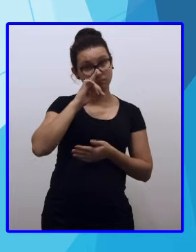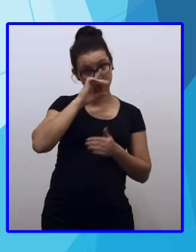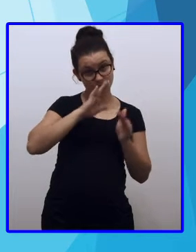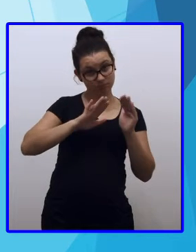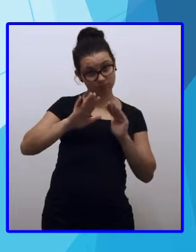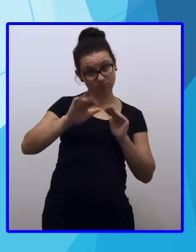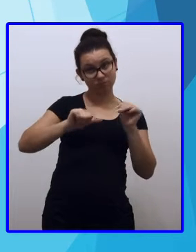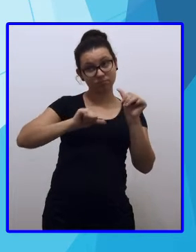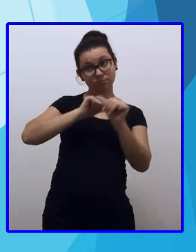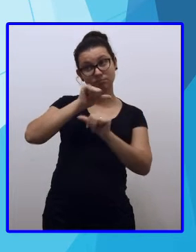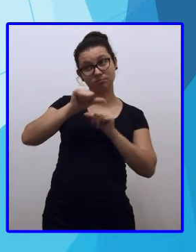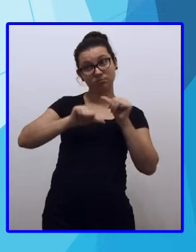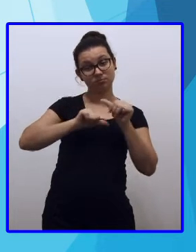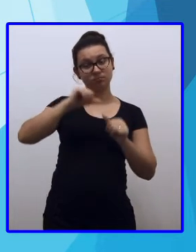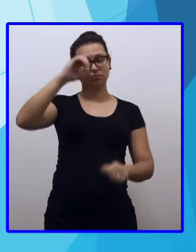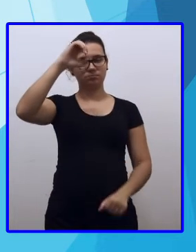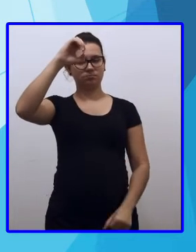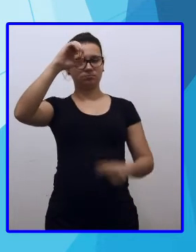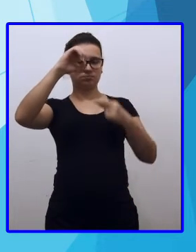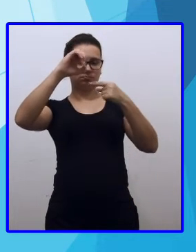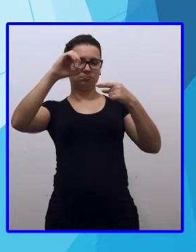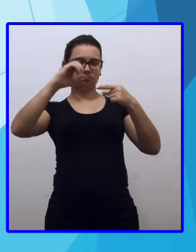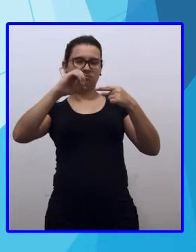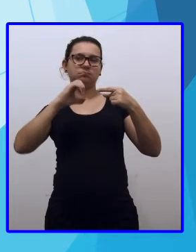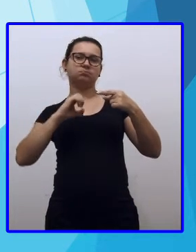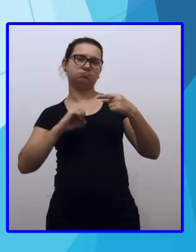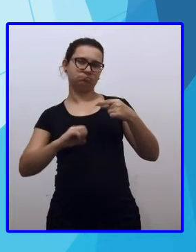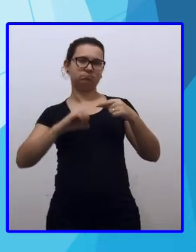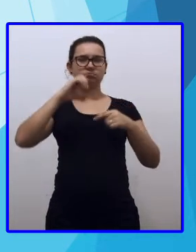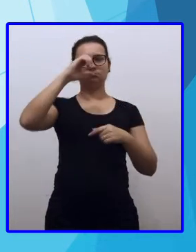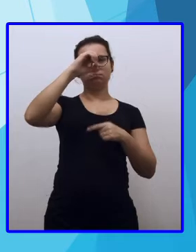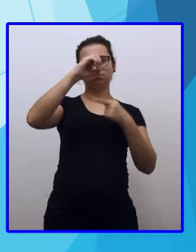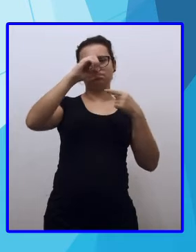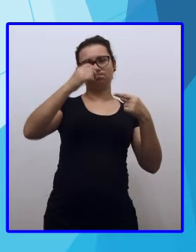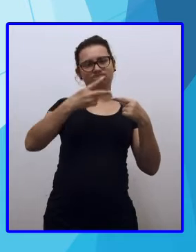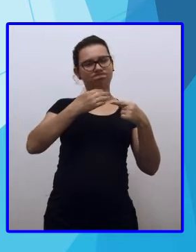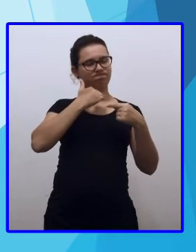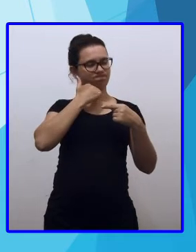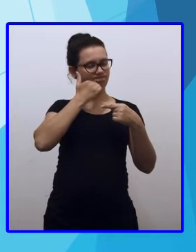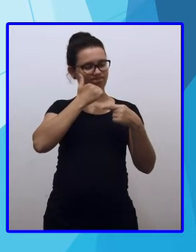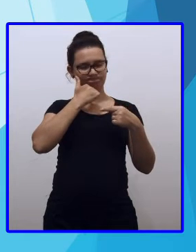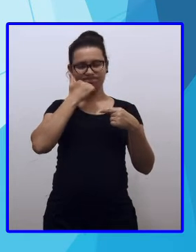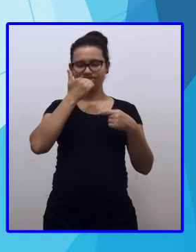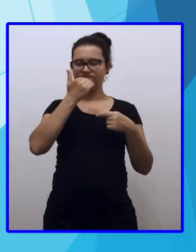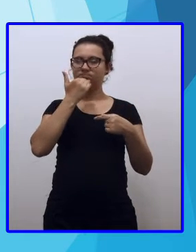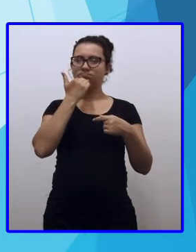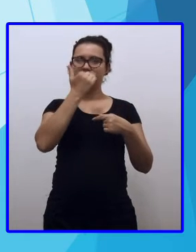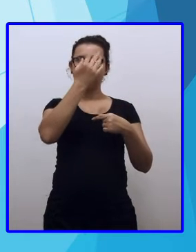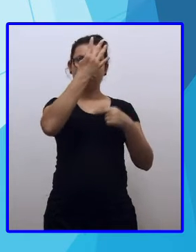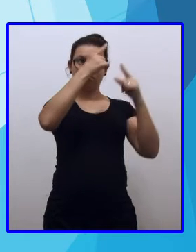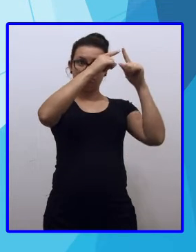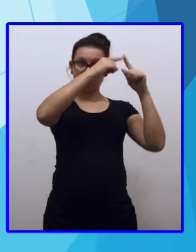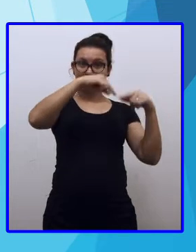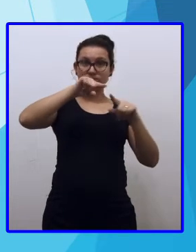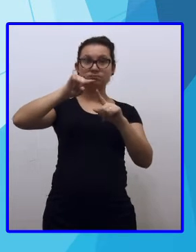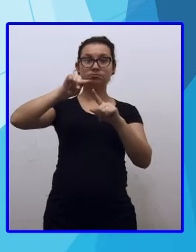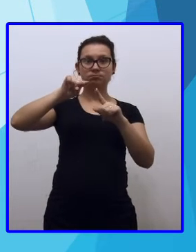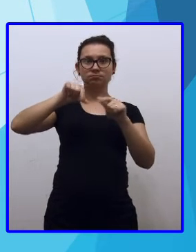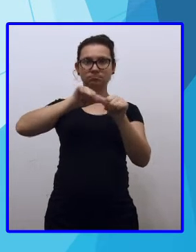trocas. Zero menos zero, zero. Zero menos dois não dá. Vou lá no quatro fazer a troca.